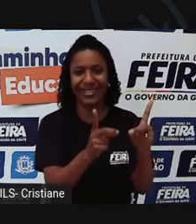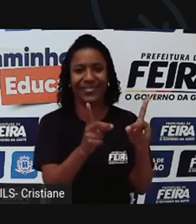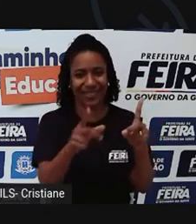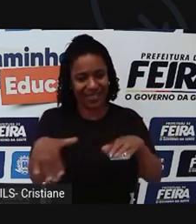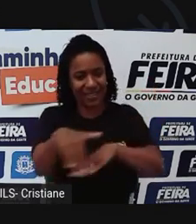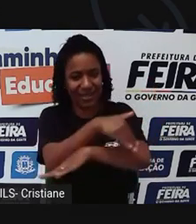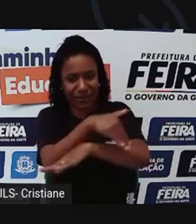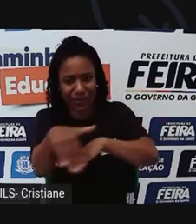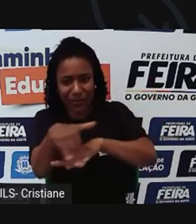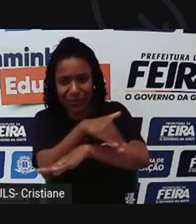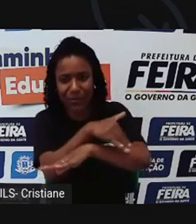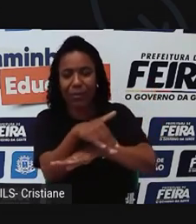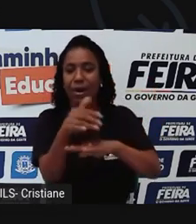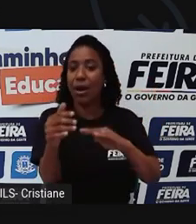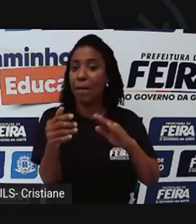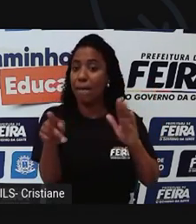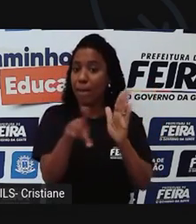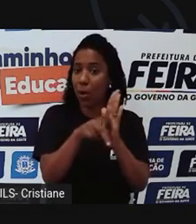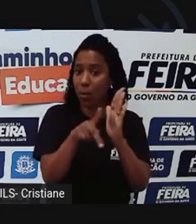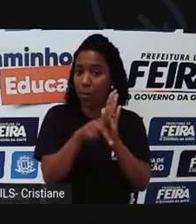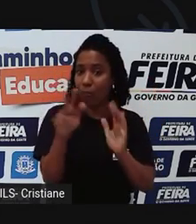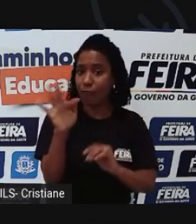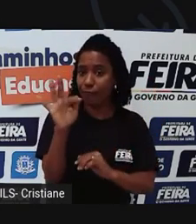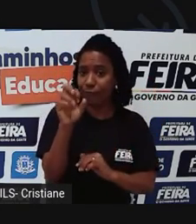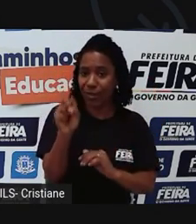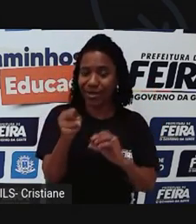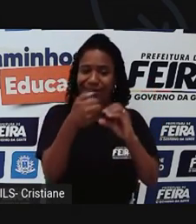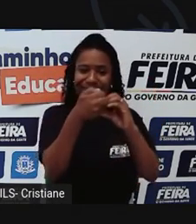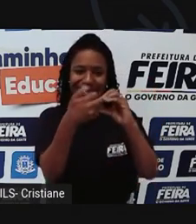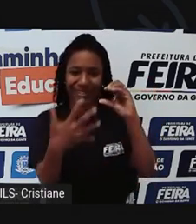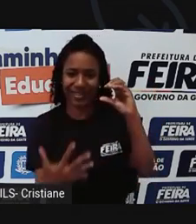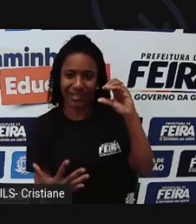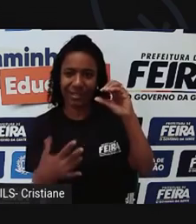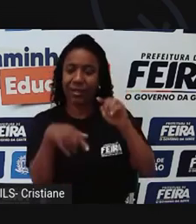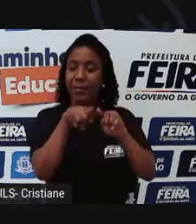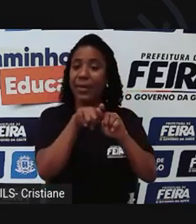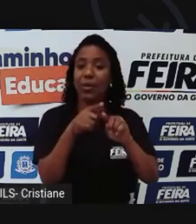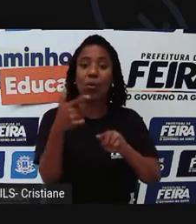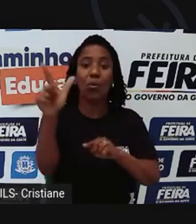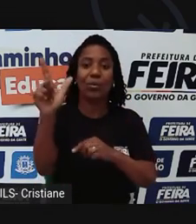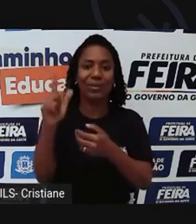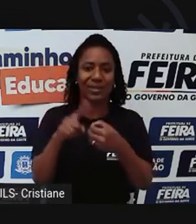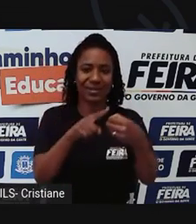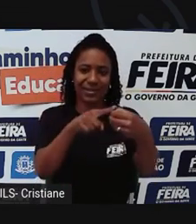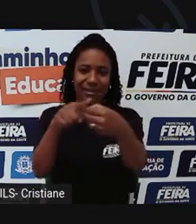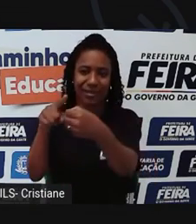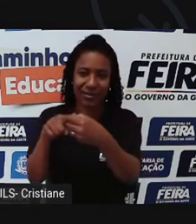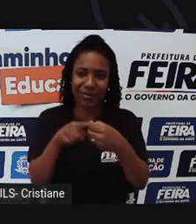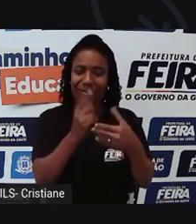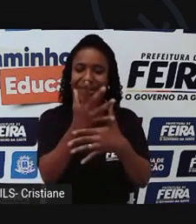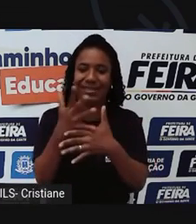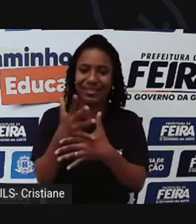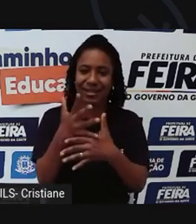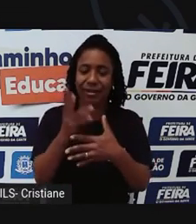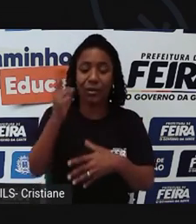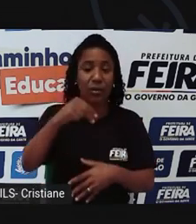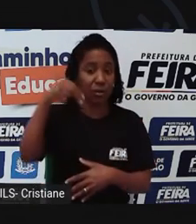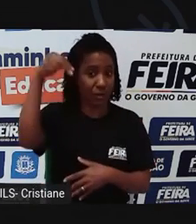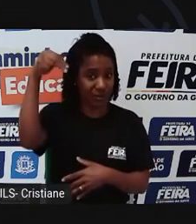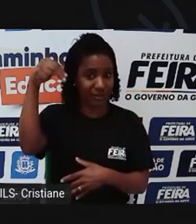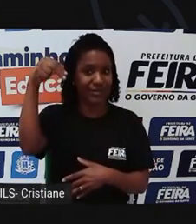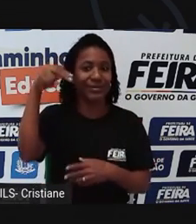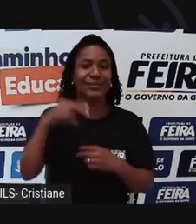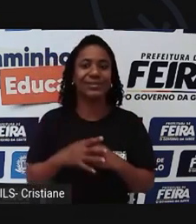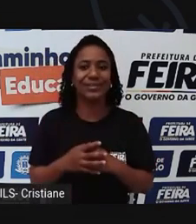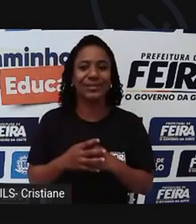característico da nossa cidade e de várias outras cidades nordestinas, na qual a gente percebe que elas não